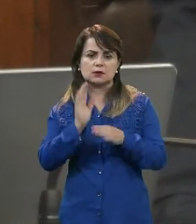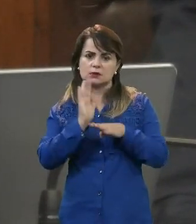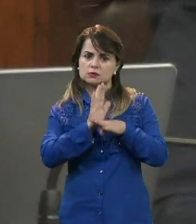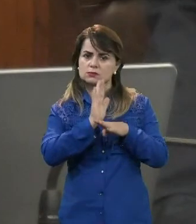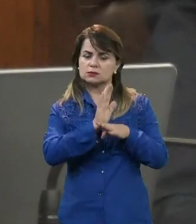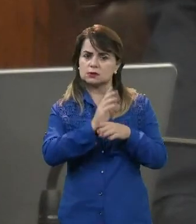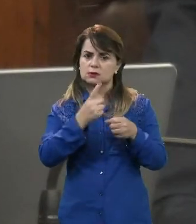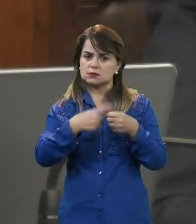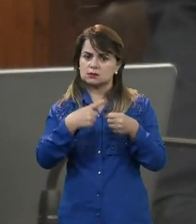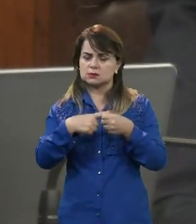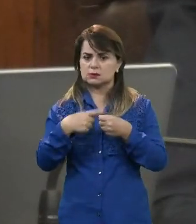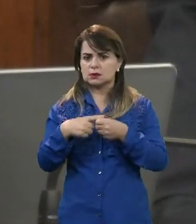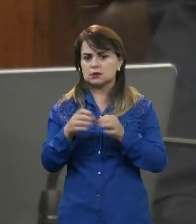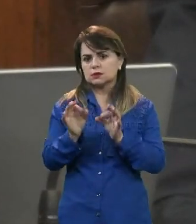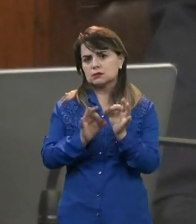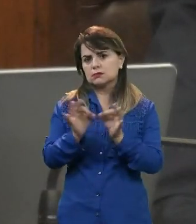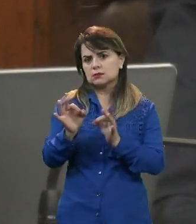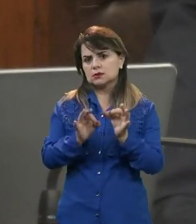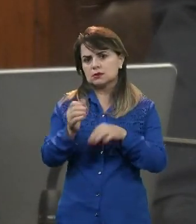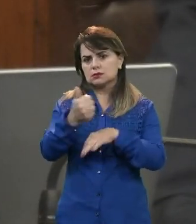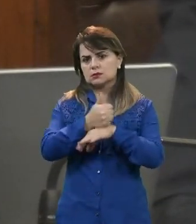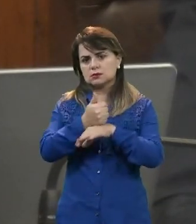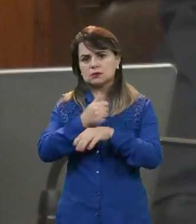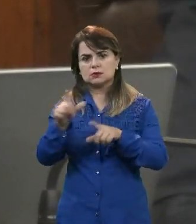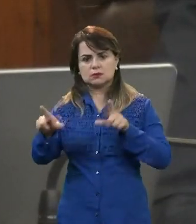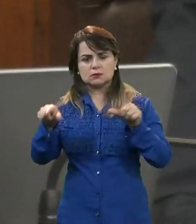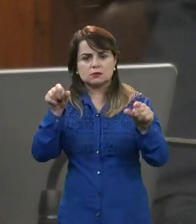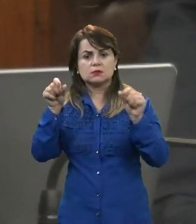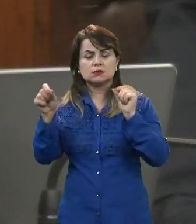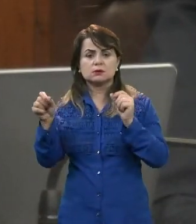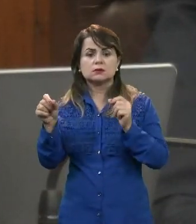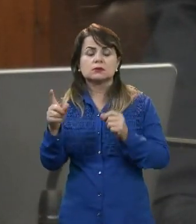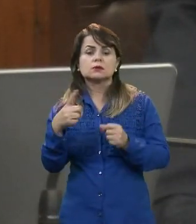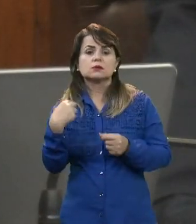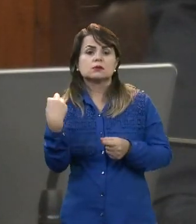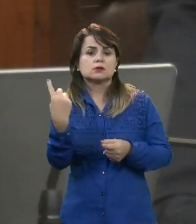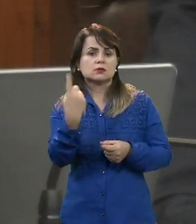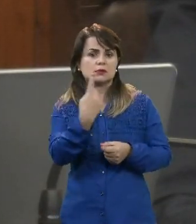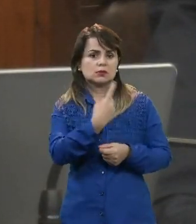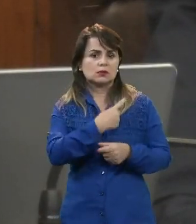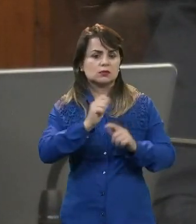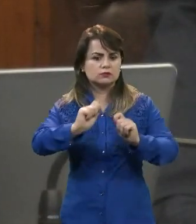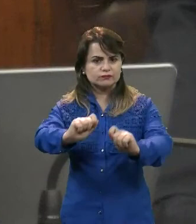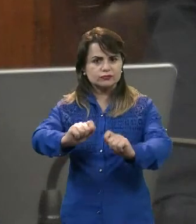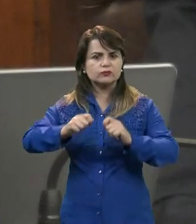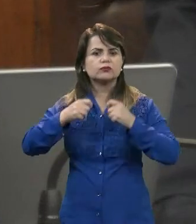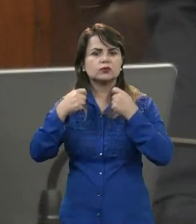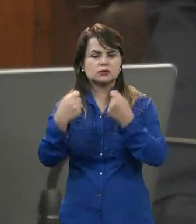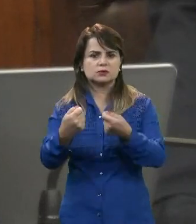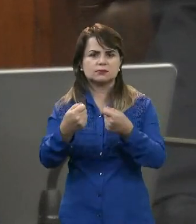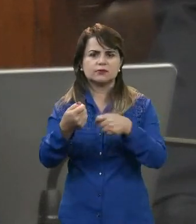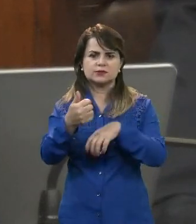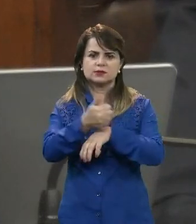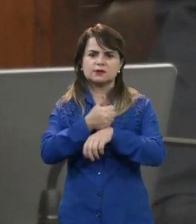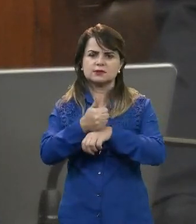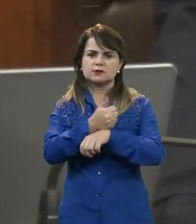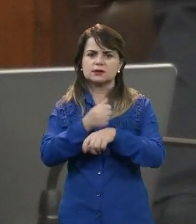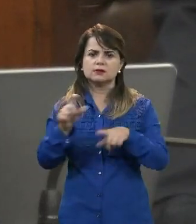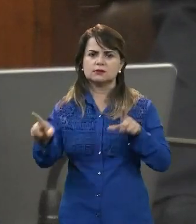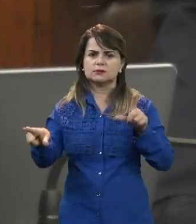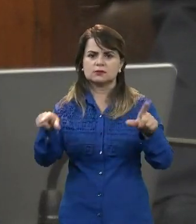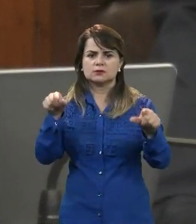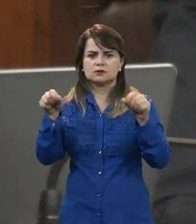excelente plano de carreira. E nós faremos tudo para que esse plano de carreira não seja